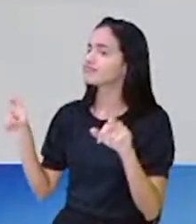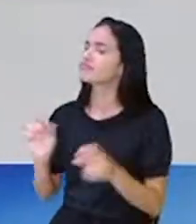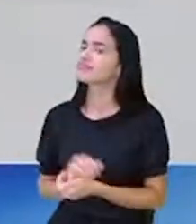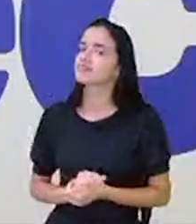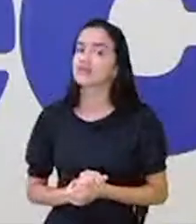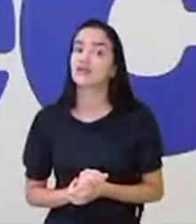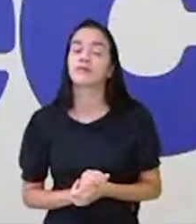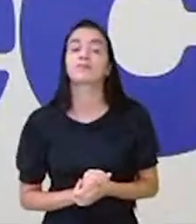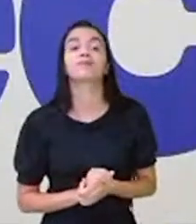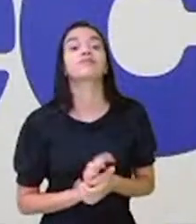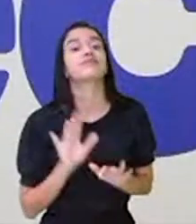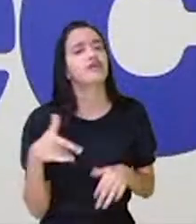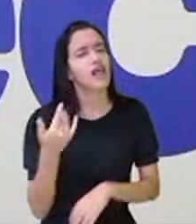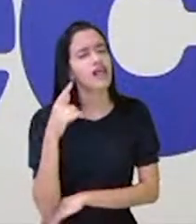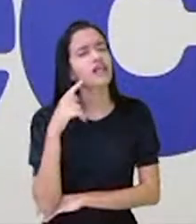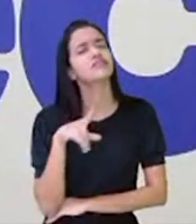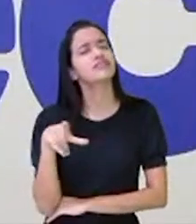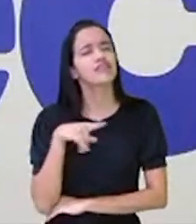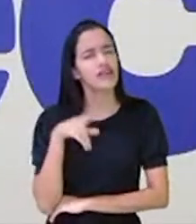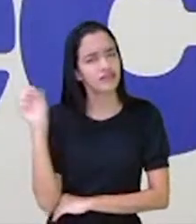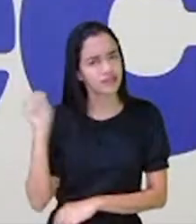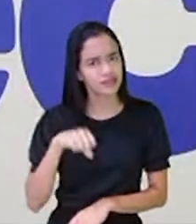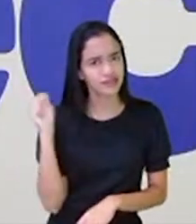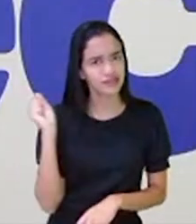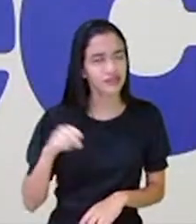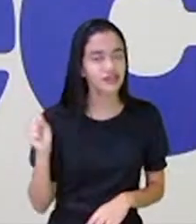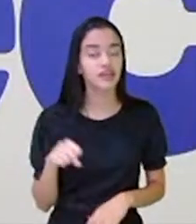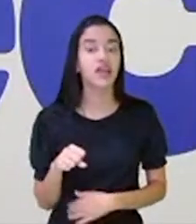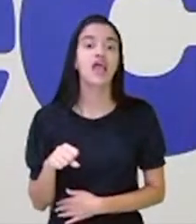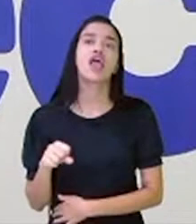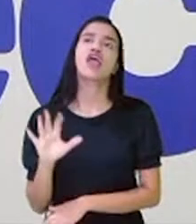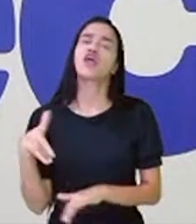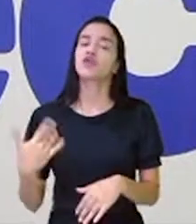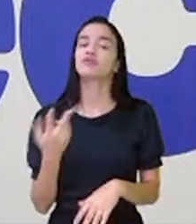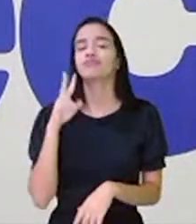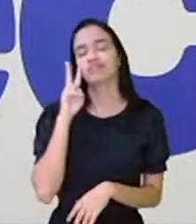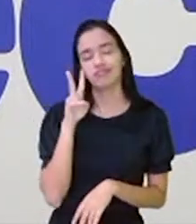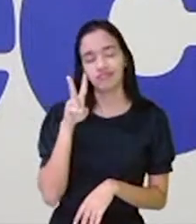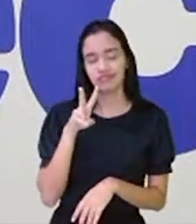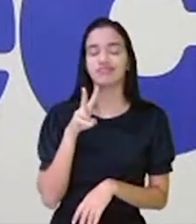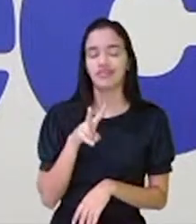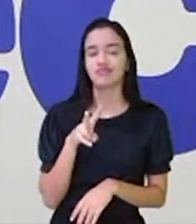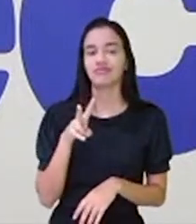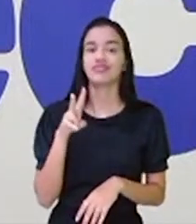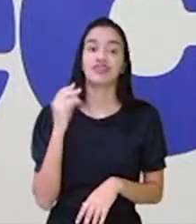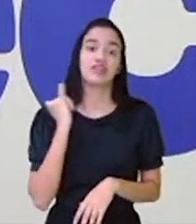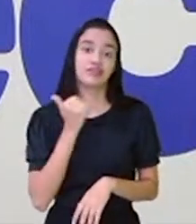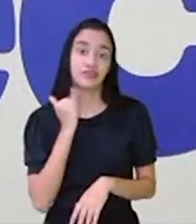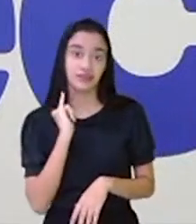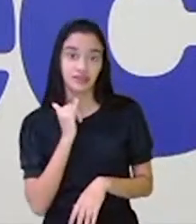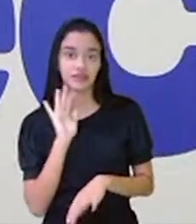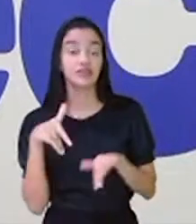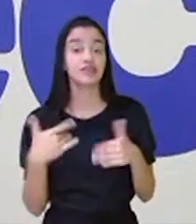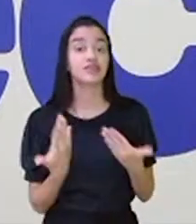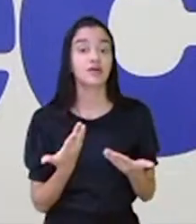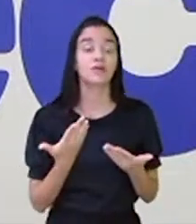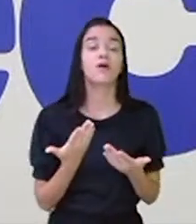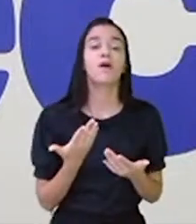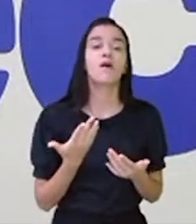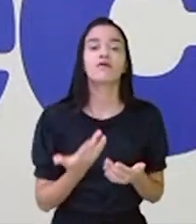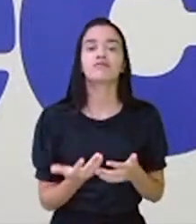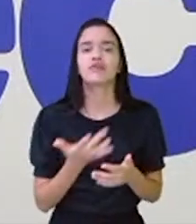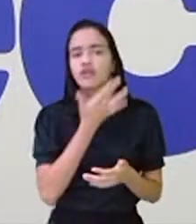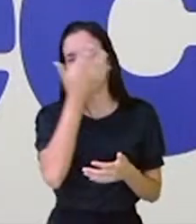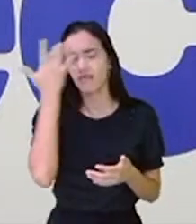madruga? Tem sim, tem sim. Eu já ouvi muito esse ditado. E, assim, muita gente, né? Se